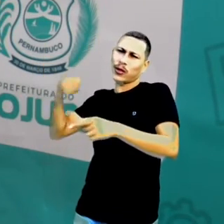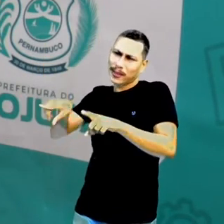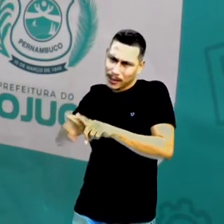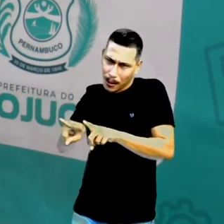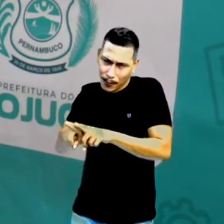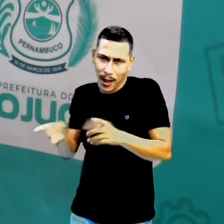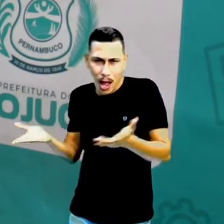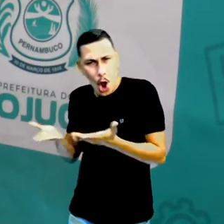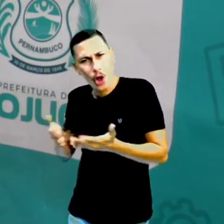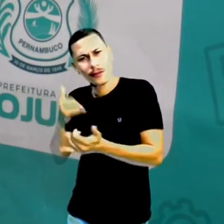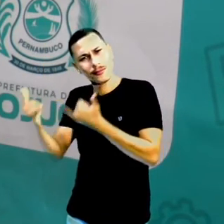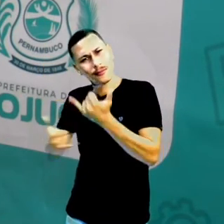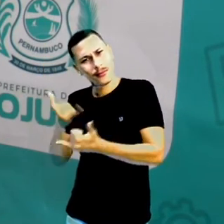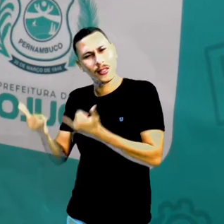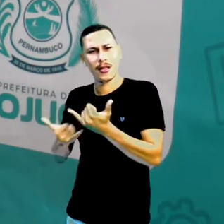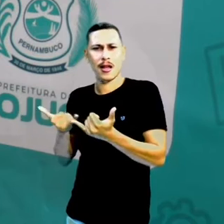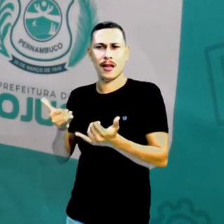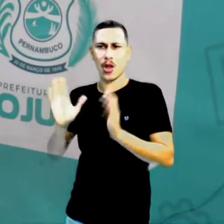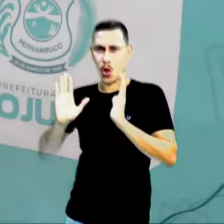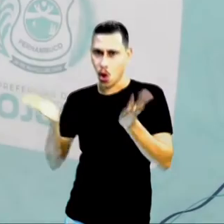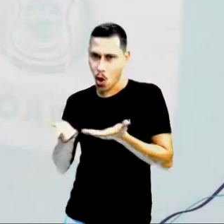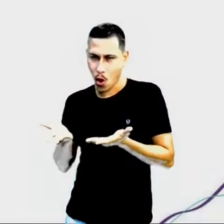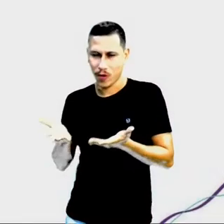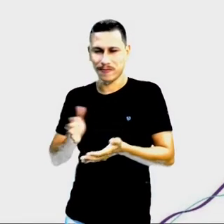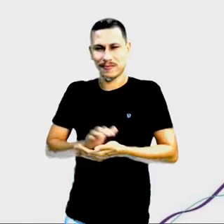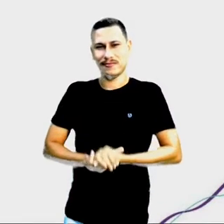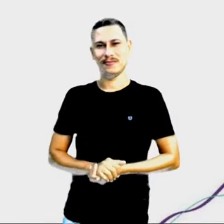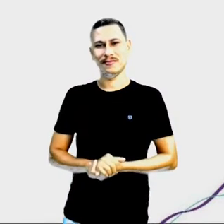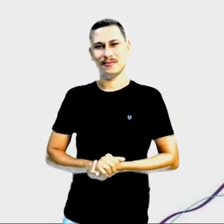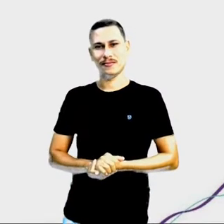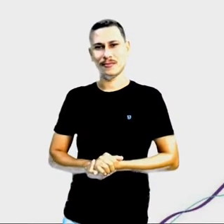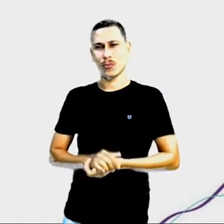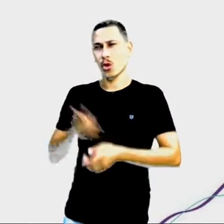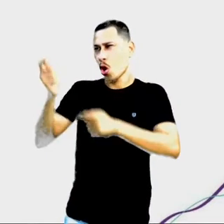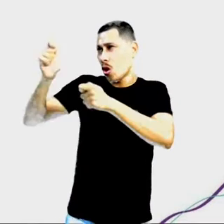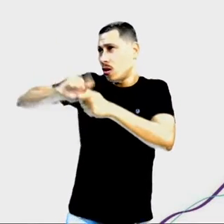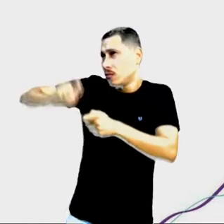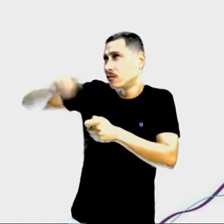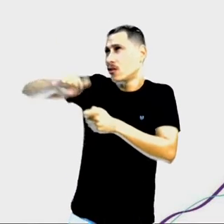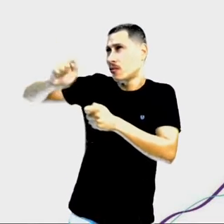tempo atual, que é o hoje Que é a pipa